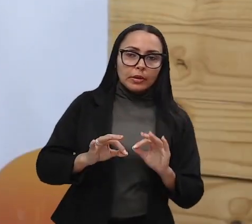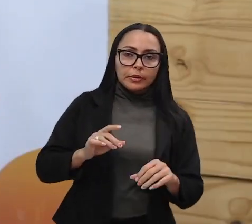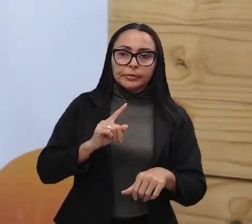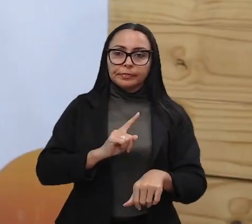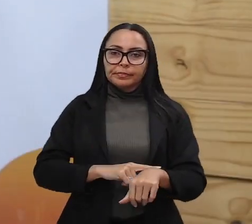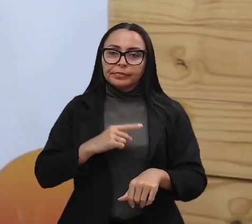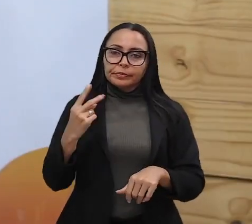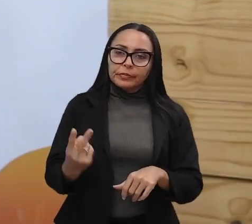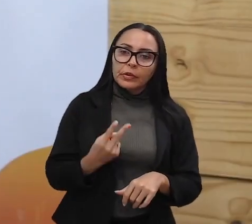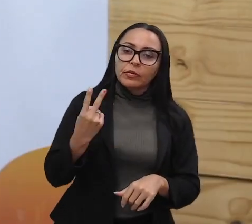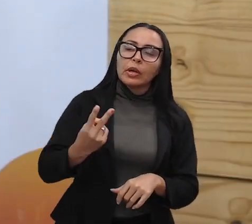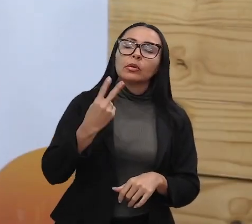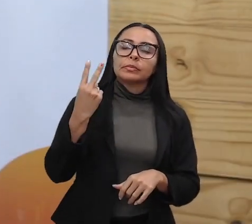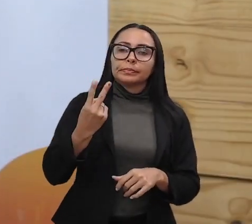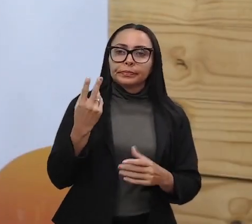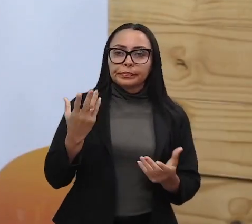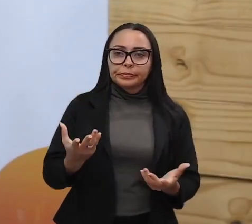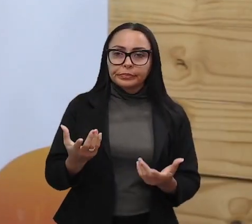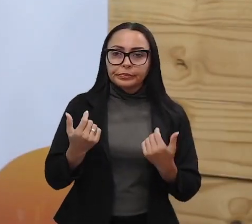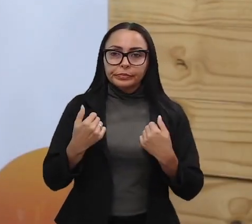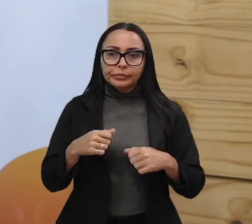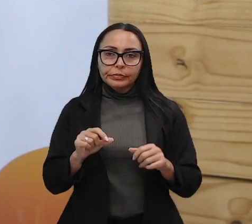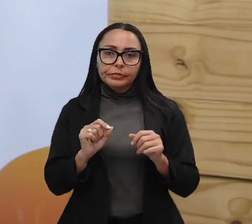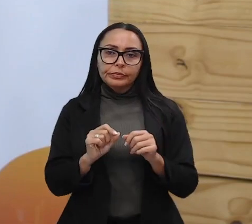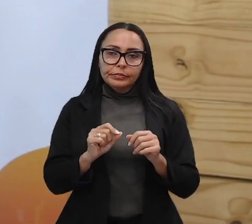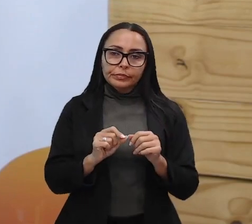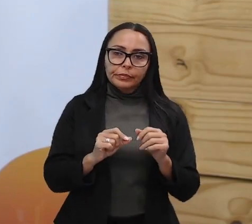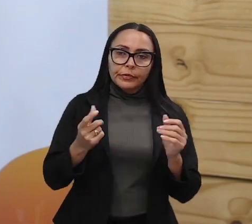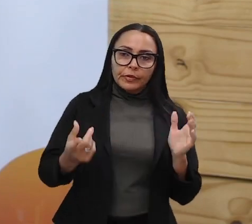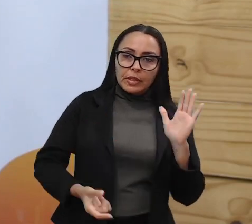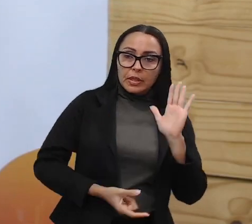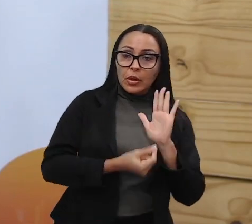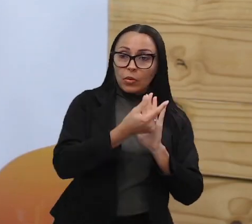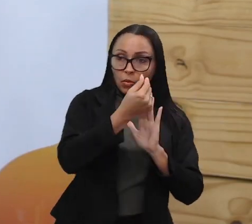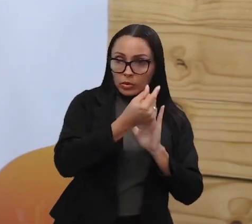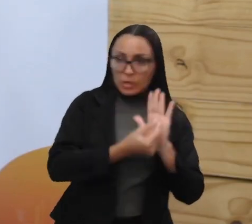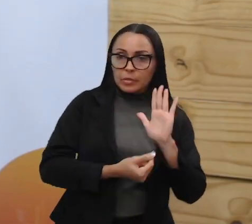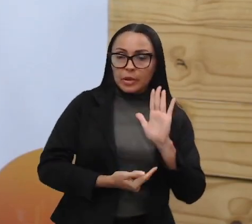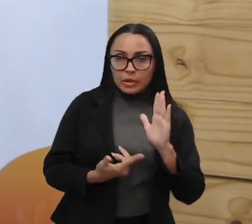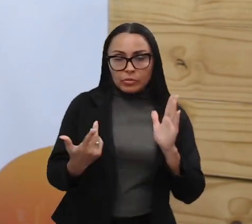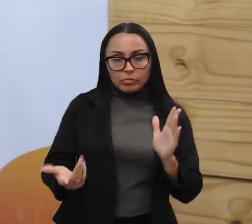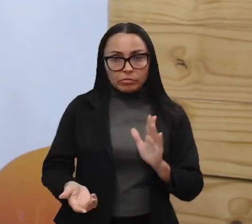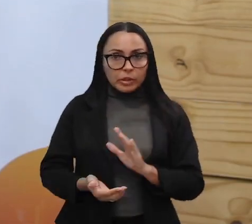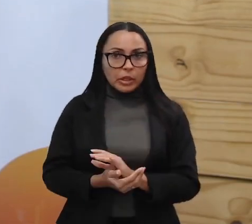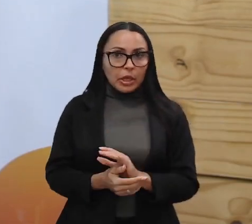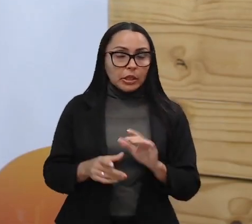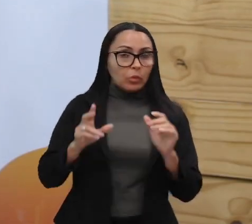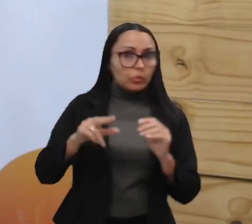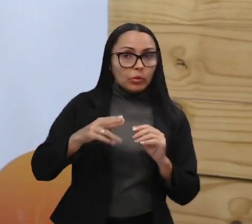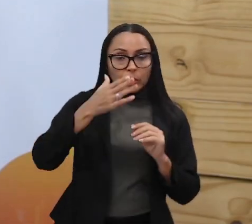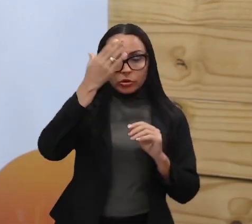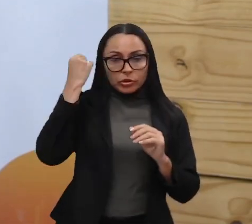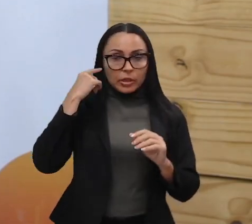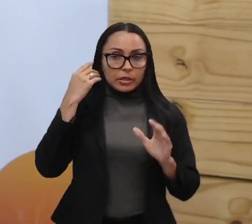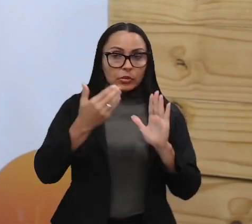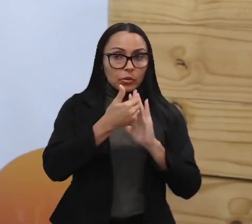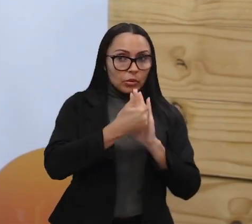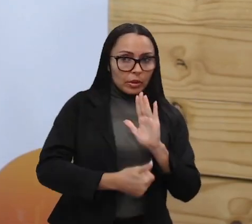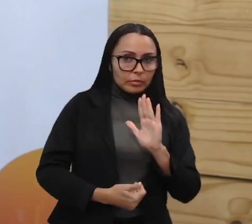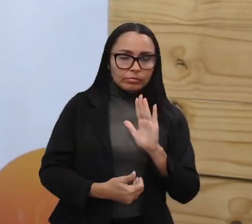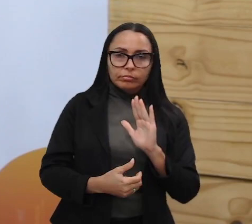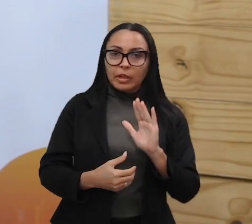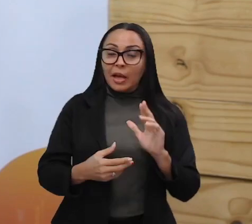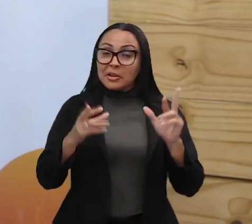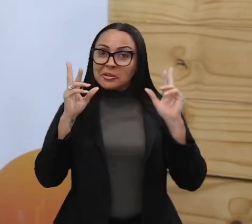valor do seu serviço, você tem que fazer um orçamento extremamente detalhado. E nunca esqueça de fazer o seu contrato. Então,